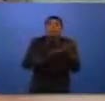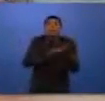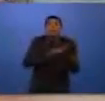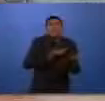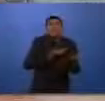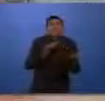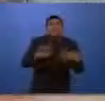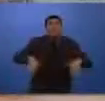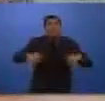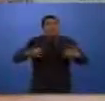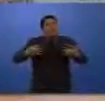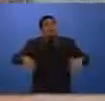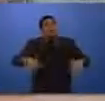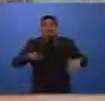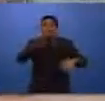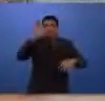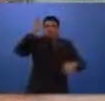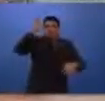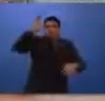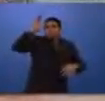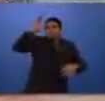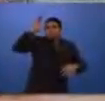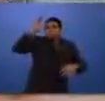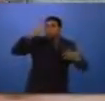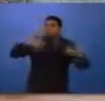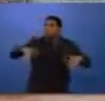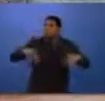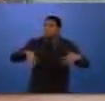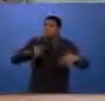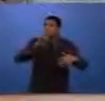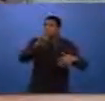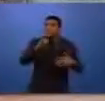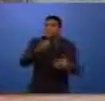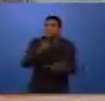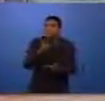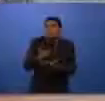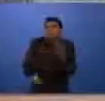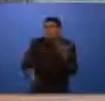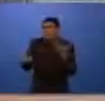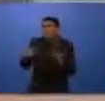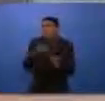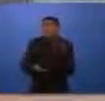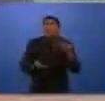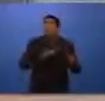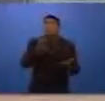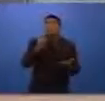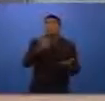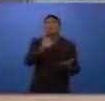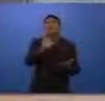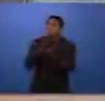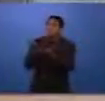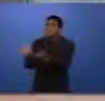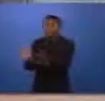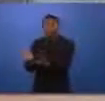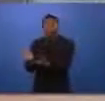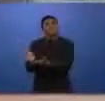perder esse colega, mas ele tem que ter em mente, tem que ter essa consciência de que ele acaba não perdendo um amigo naquele momento, mas ele